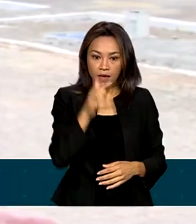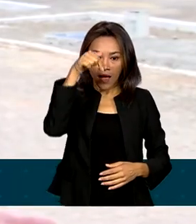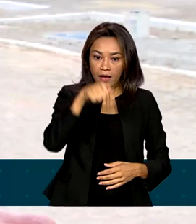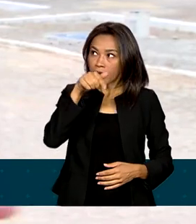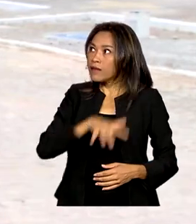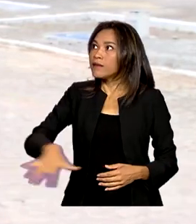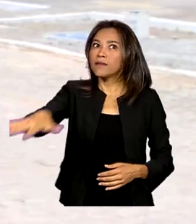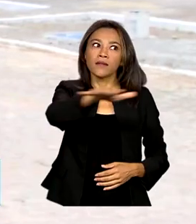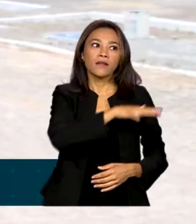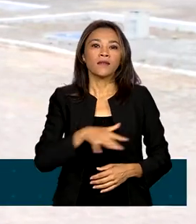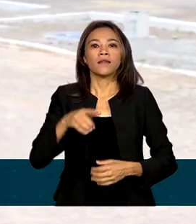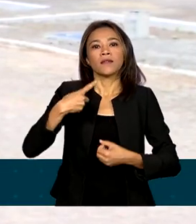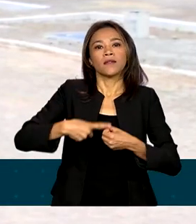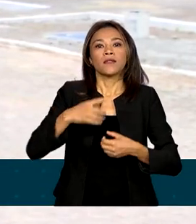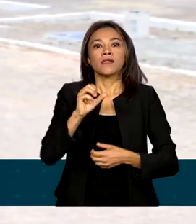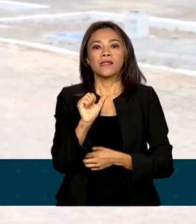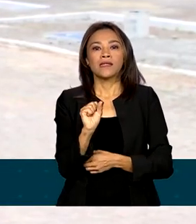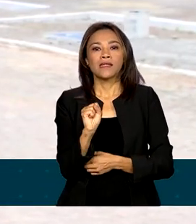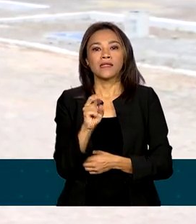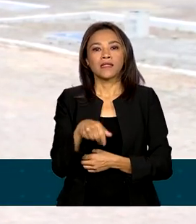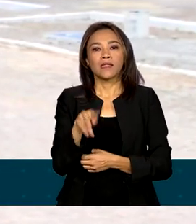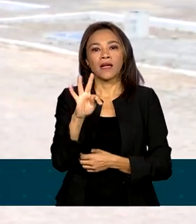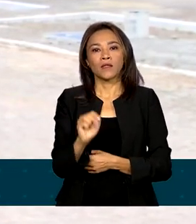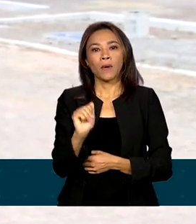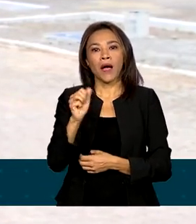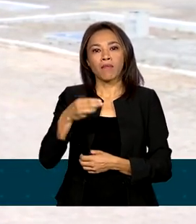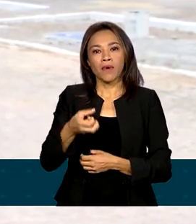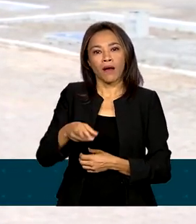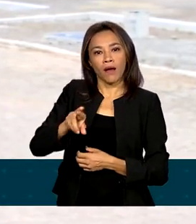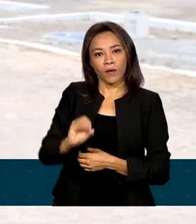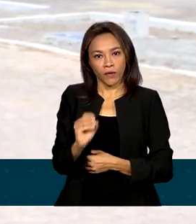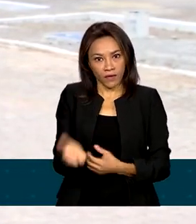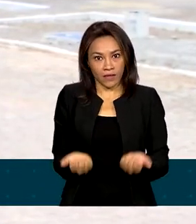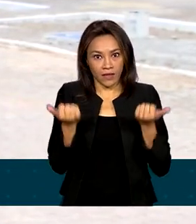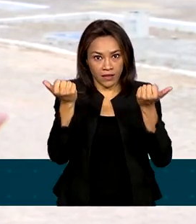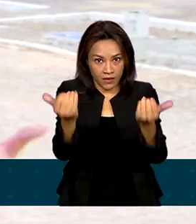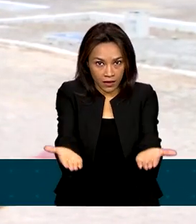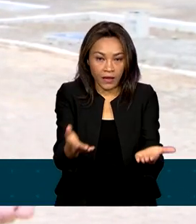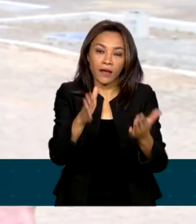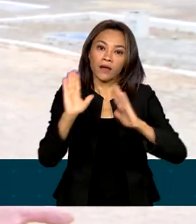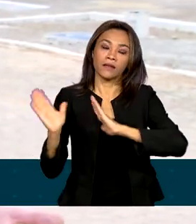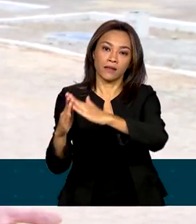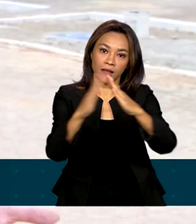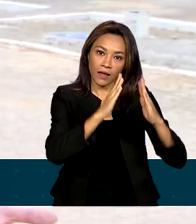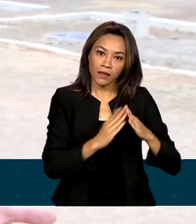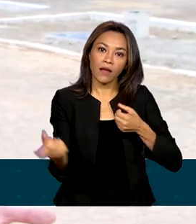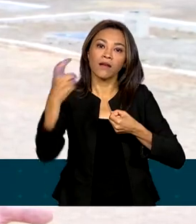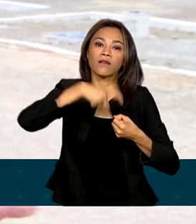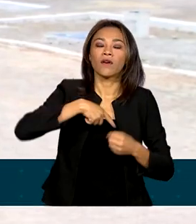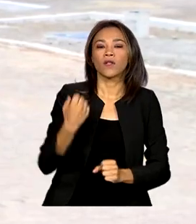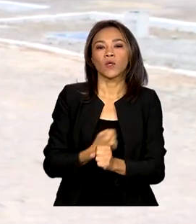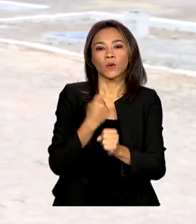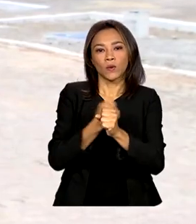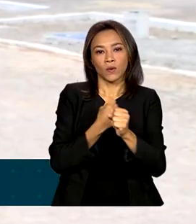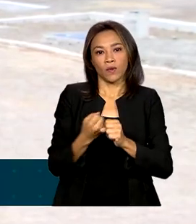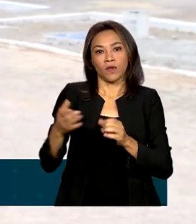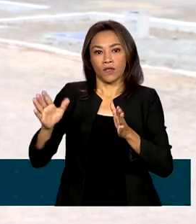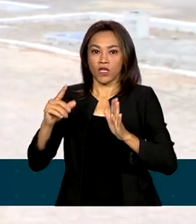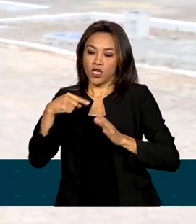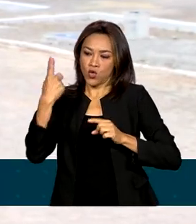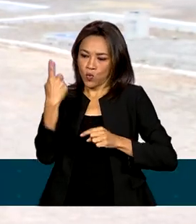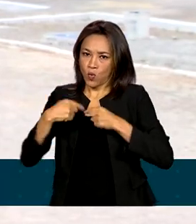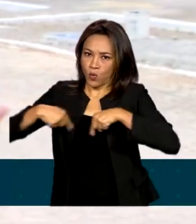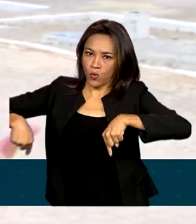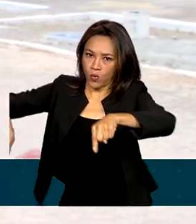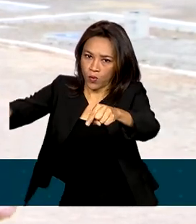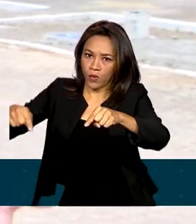Amaro serão entregues 684 unidades habitacionais. A retomada das obras nos residenciais Vida Nova Santo